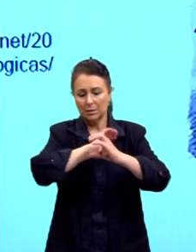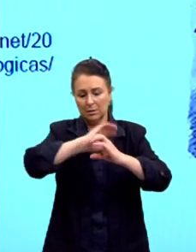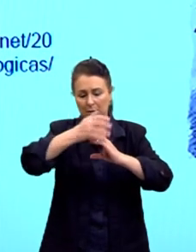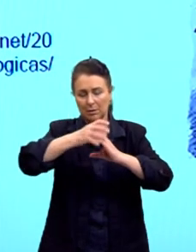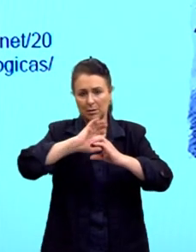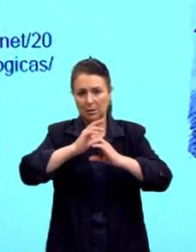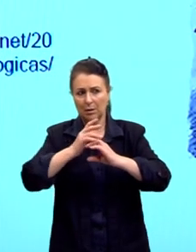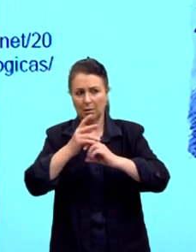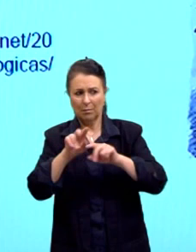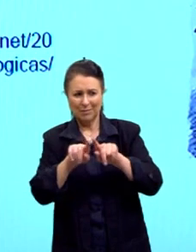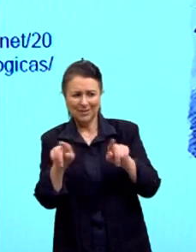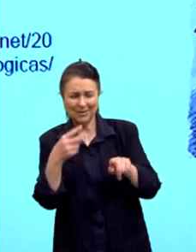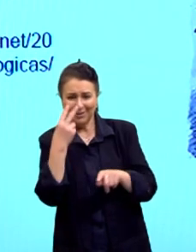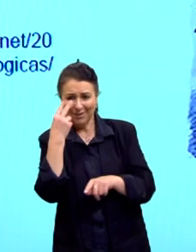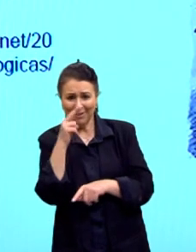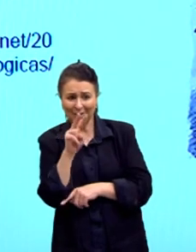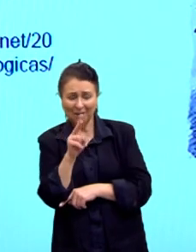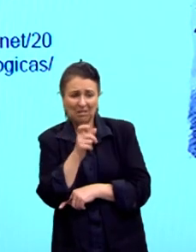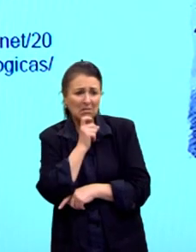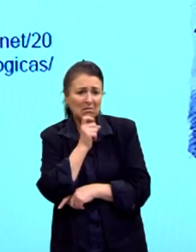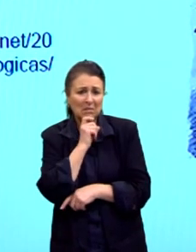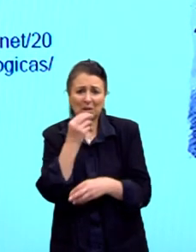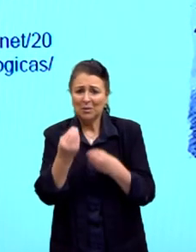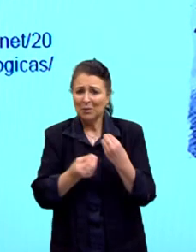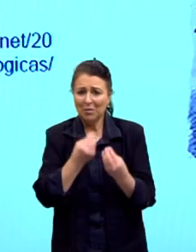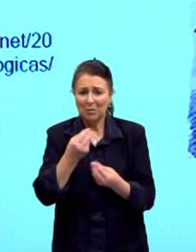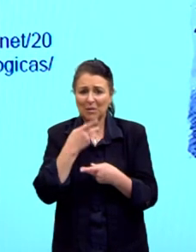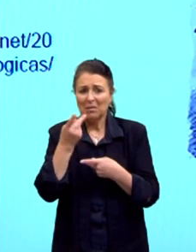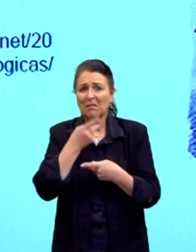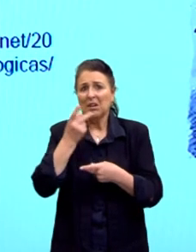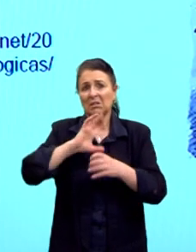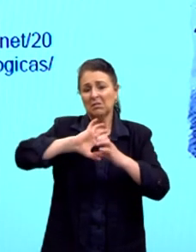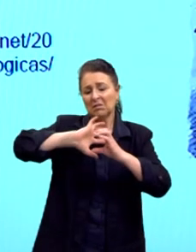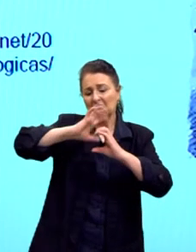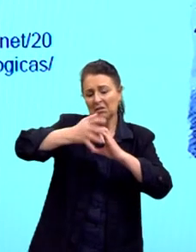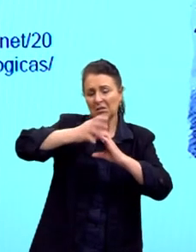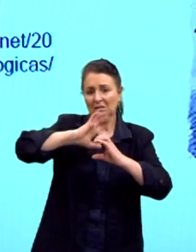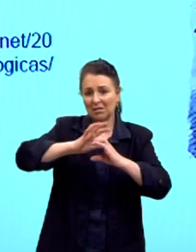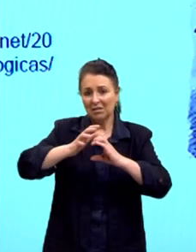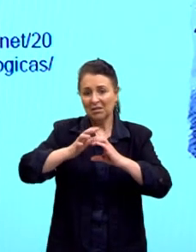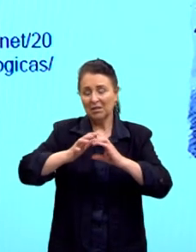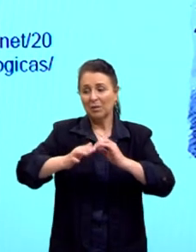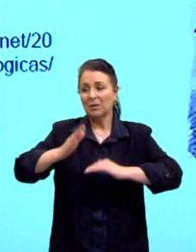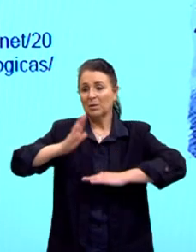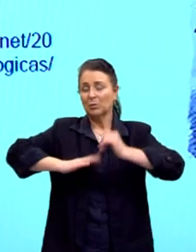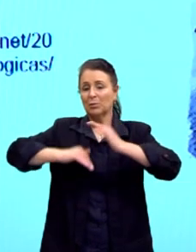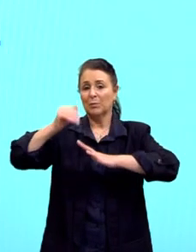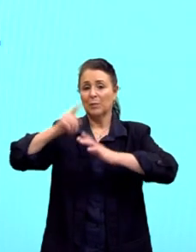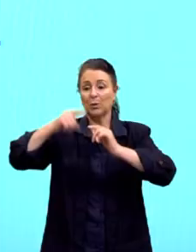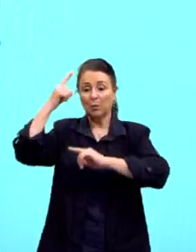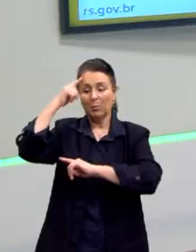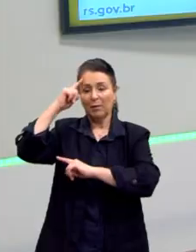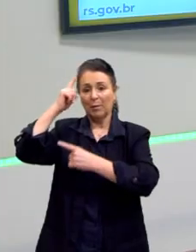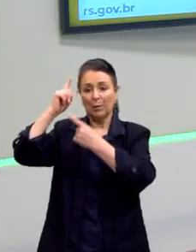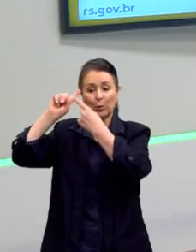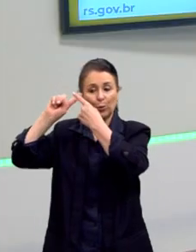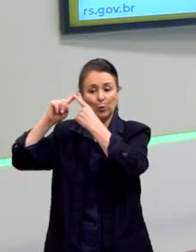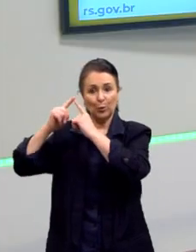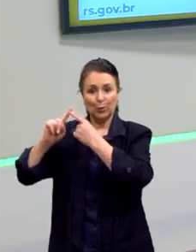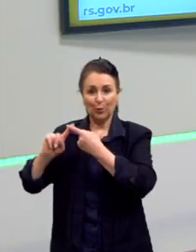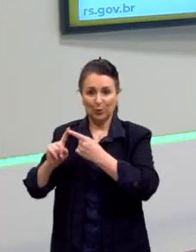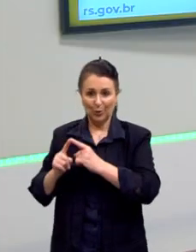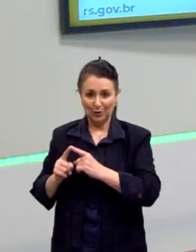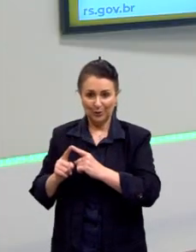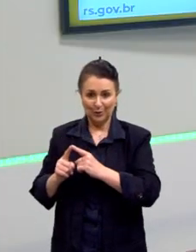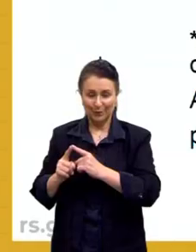vejam o frio que está aí. É uma falácia. Se nós construirmos o pensamento lógico, vamos ver o quanto isso é falacioso.